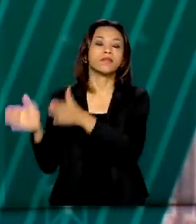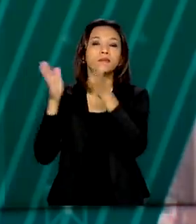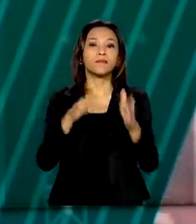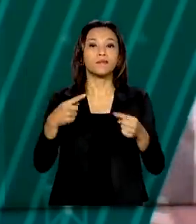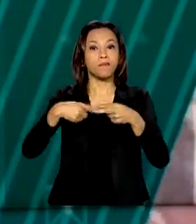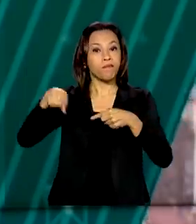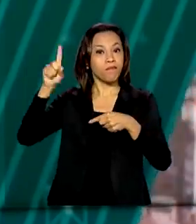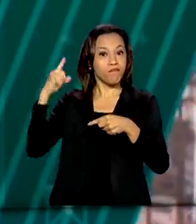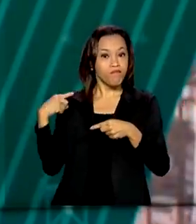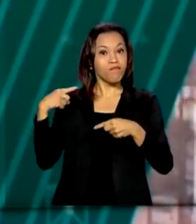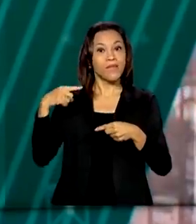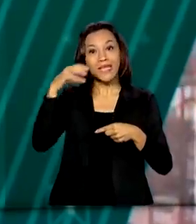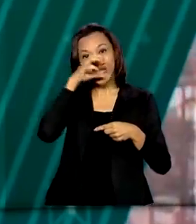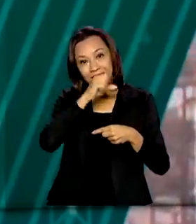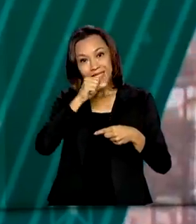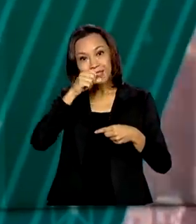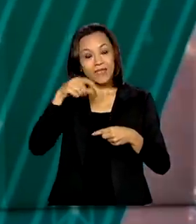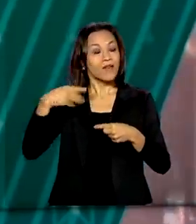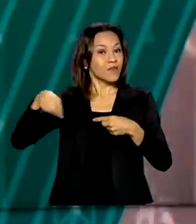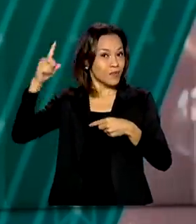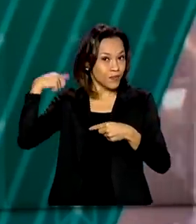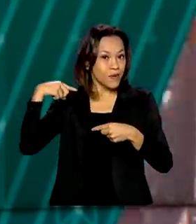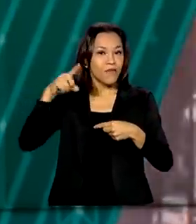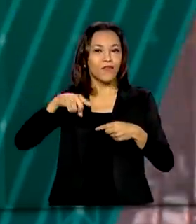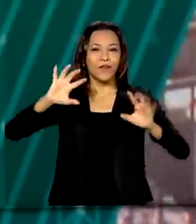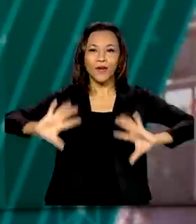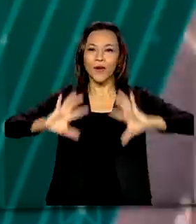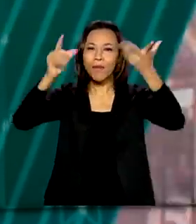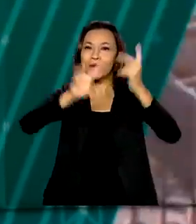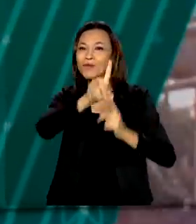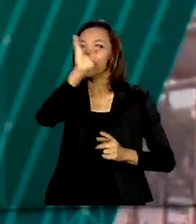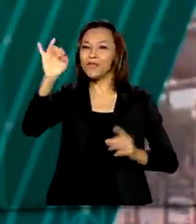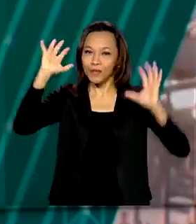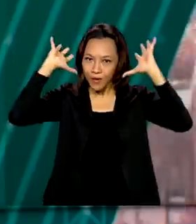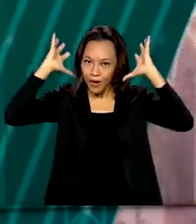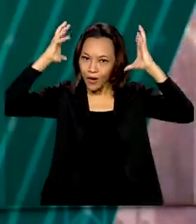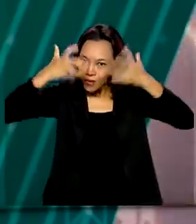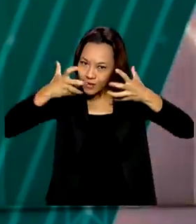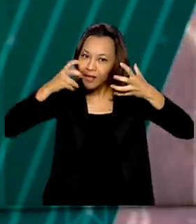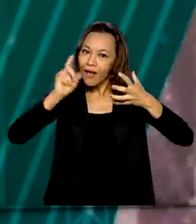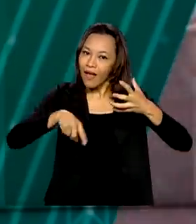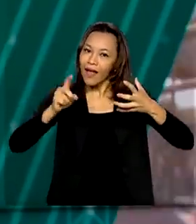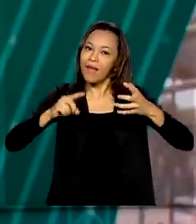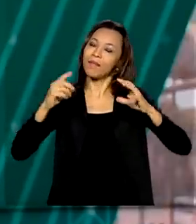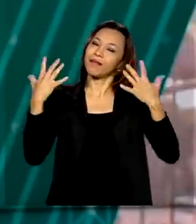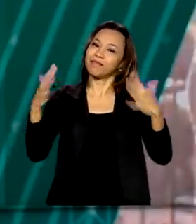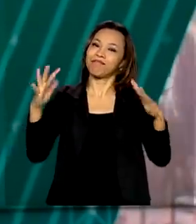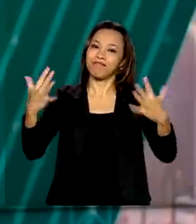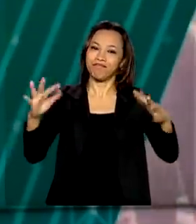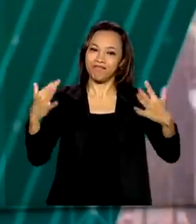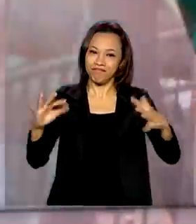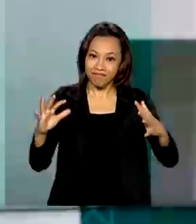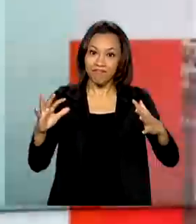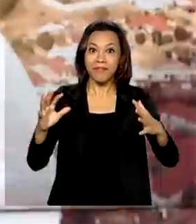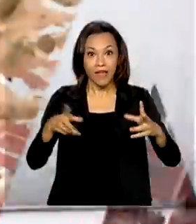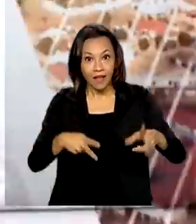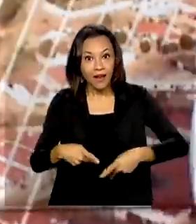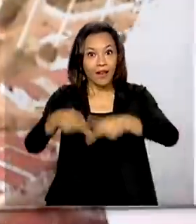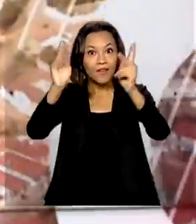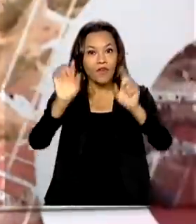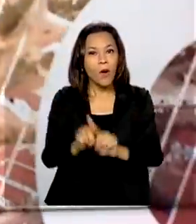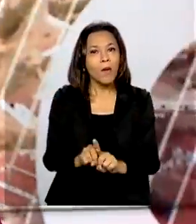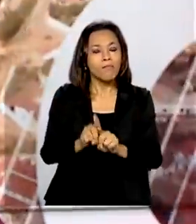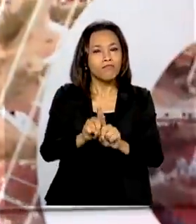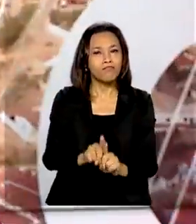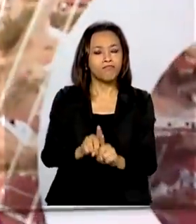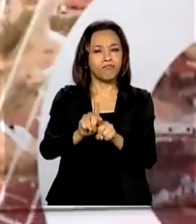de semana, foi comemorado o Dia do Astronauta. A data, criada para homenagear a missão Centenário, ajudou a levar ao espaço o